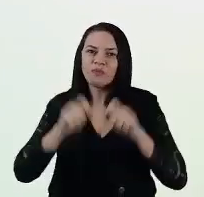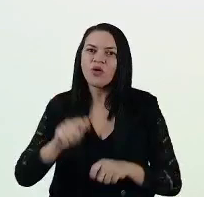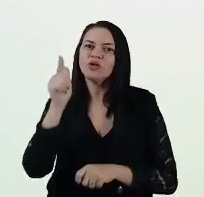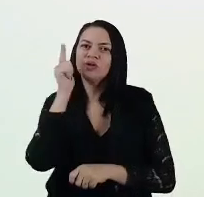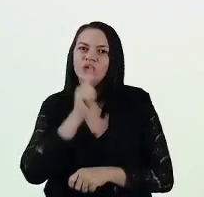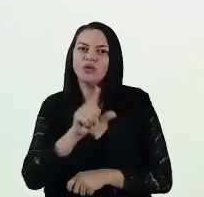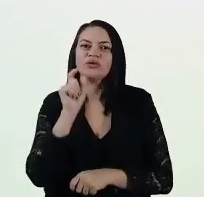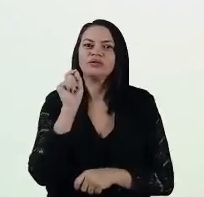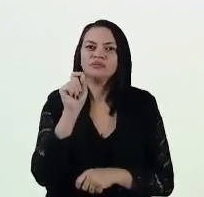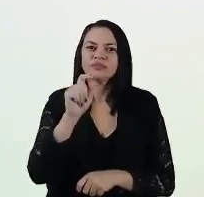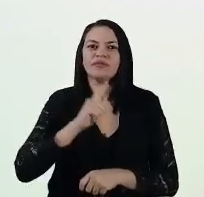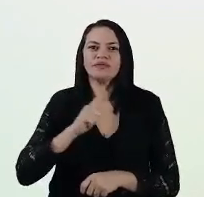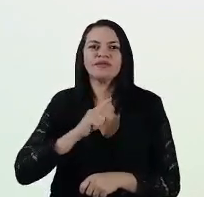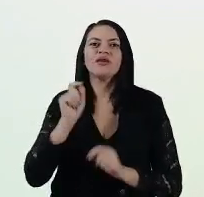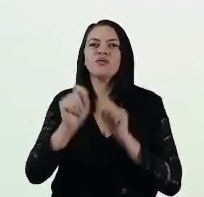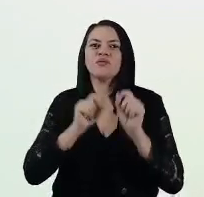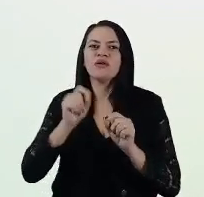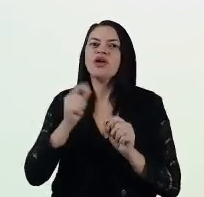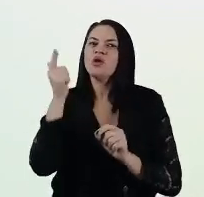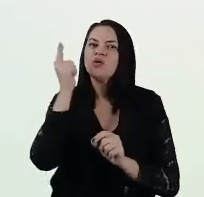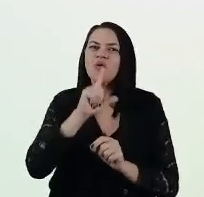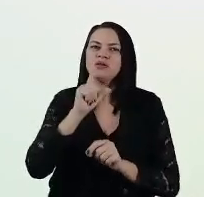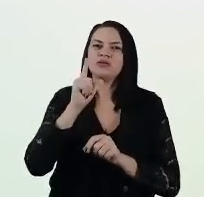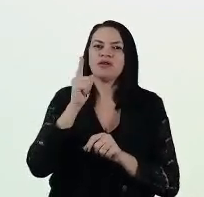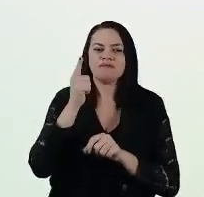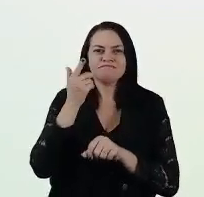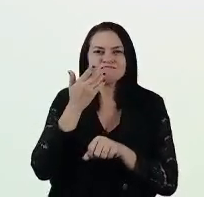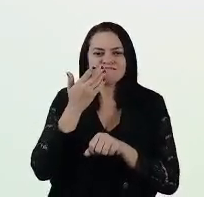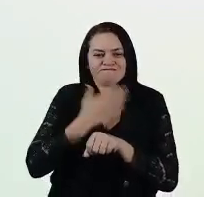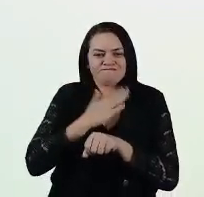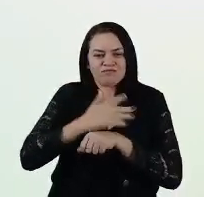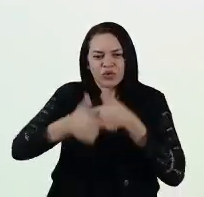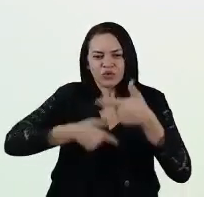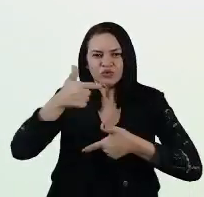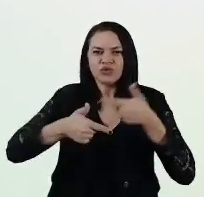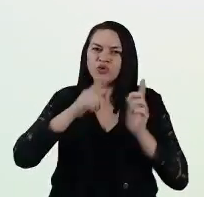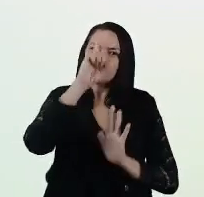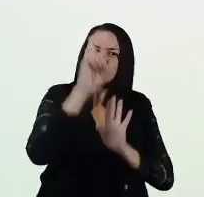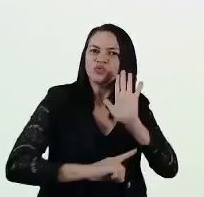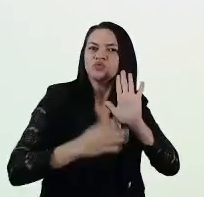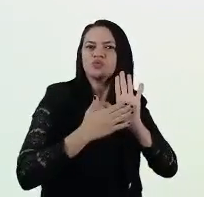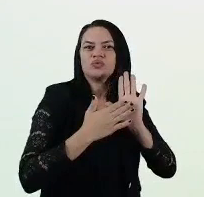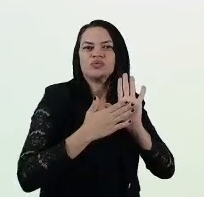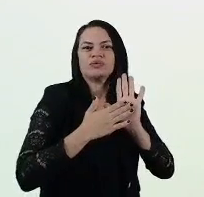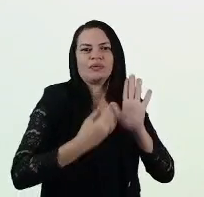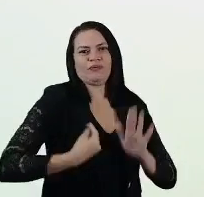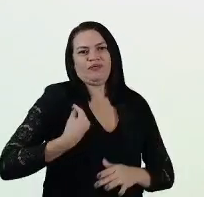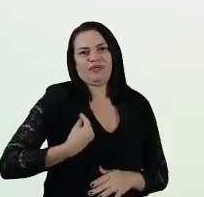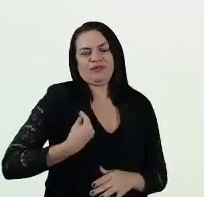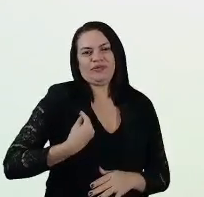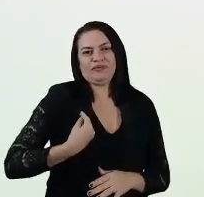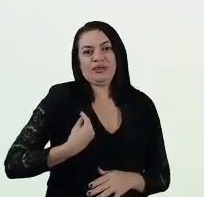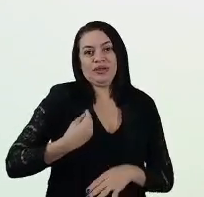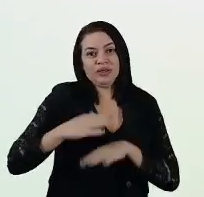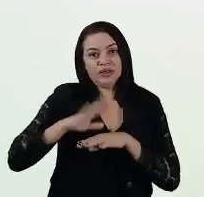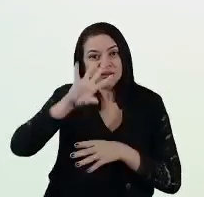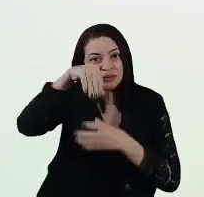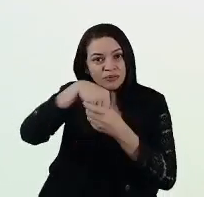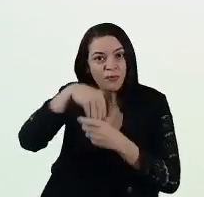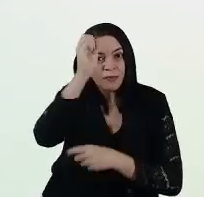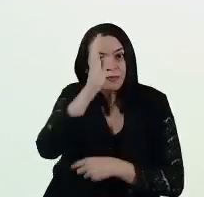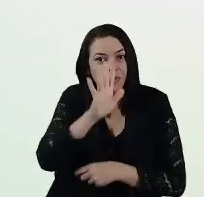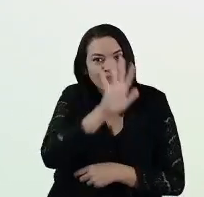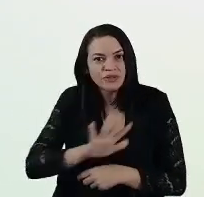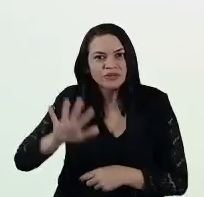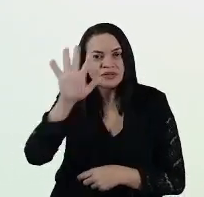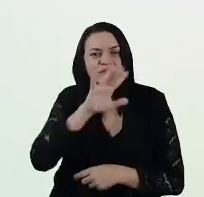ter condições de manutenção e exercício digno do direito à vida. No caso brasileiro,